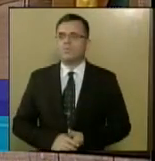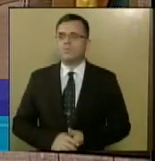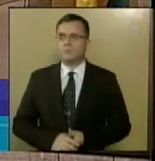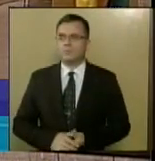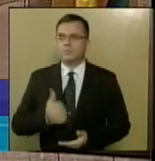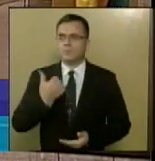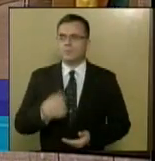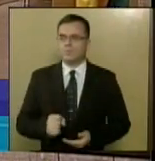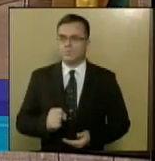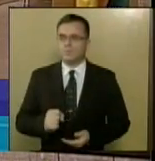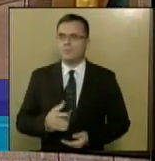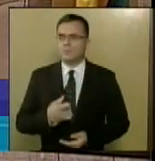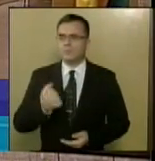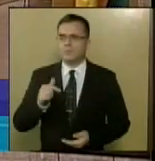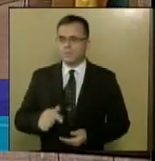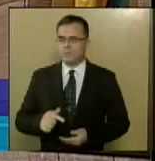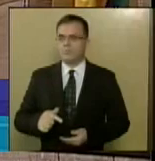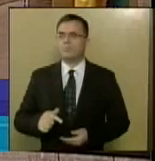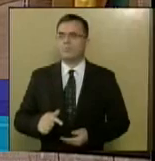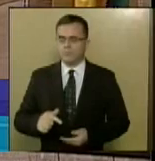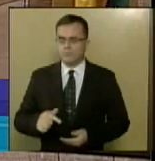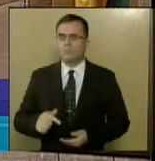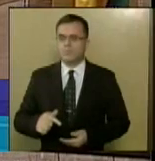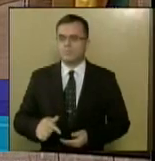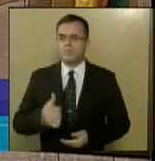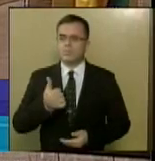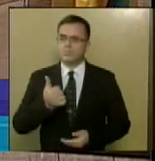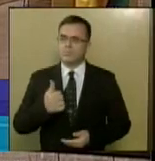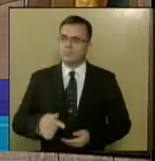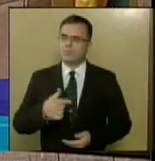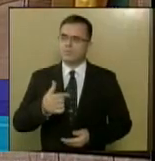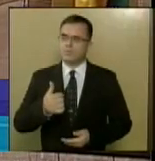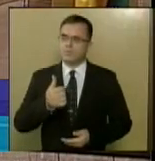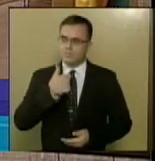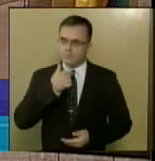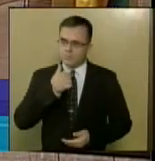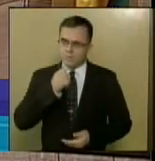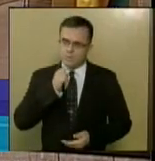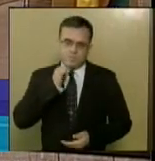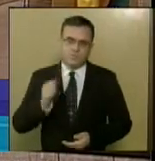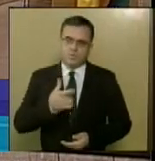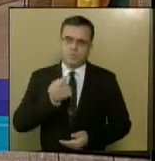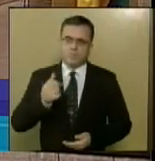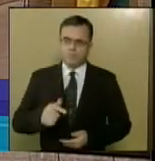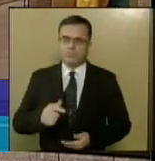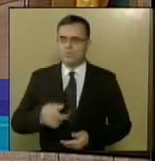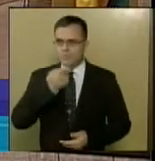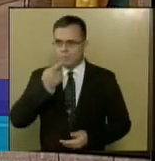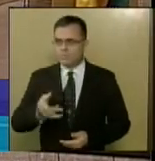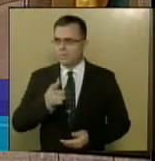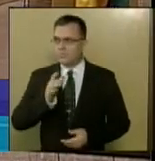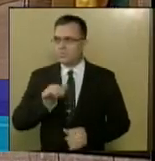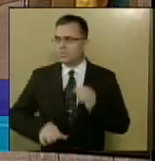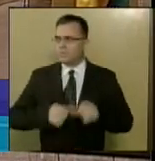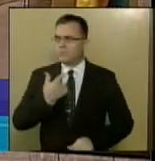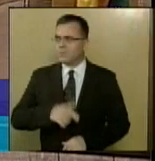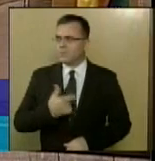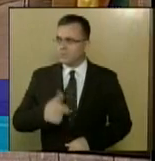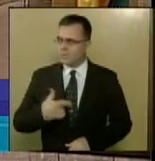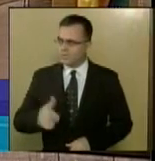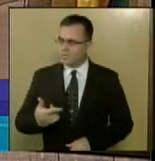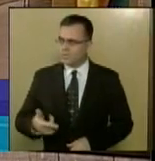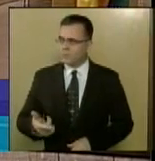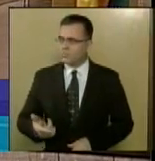do dia 18 de maio de 2017 e a especial do dia 17 de abril de 2017 foram lidas e aprovadas sem modificações. No